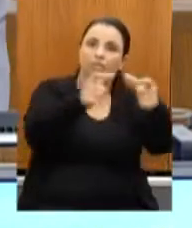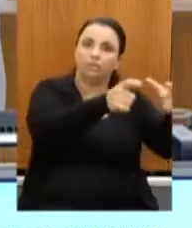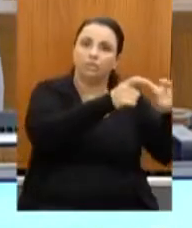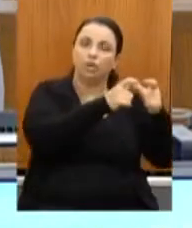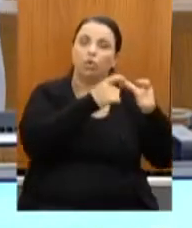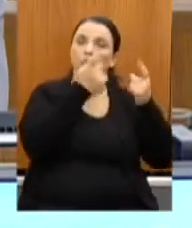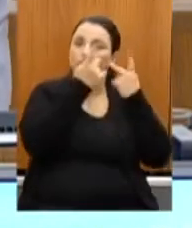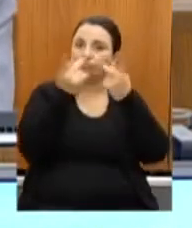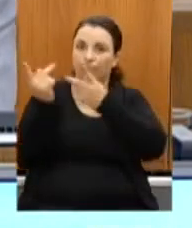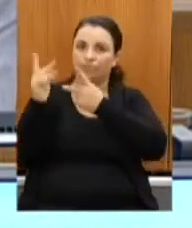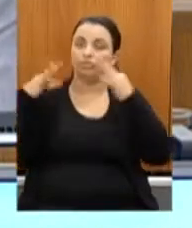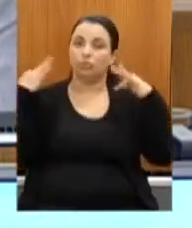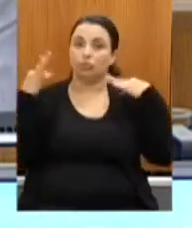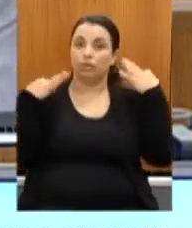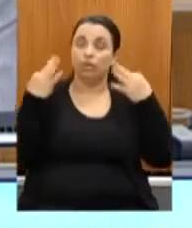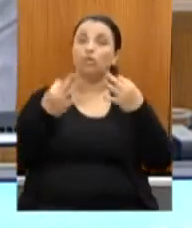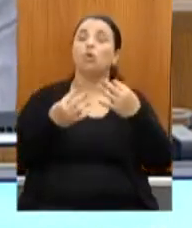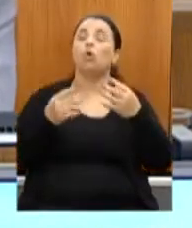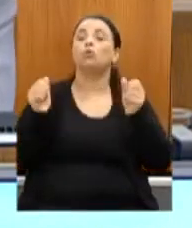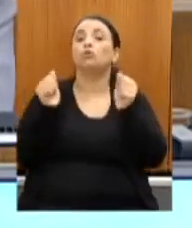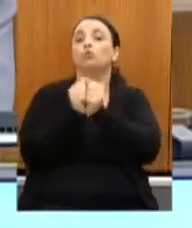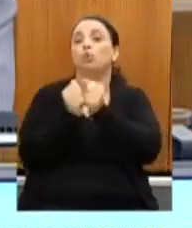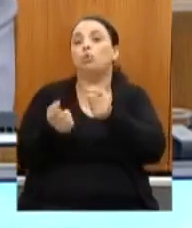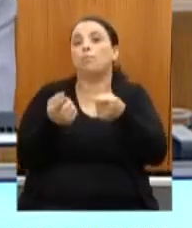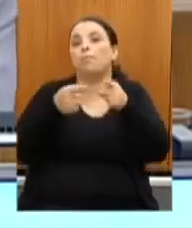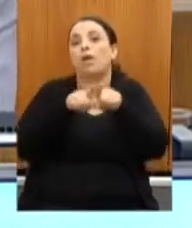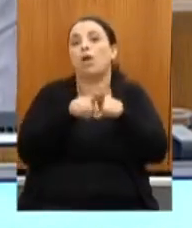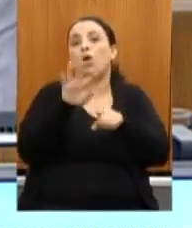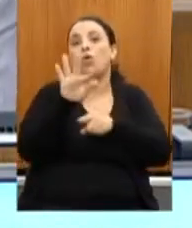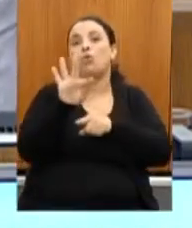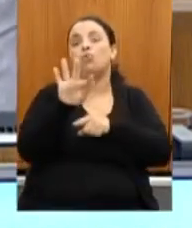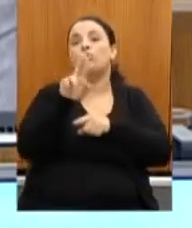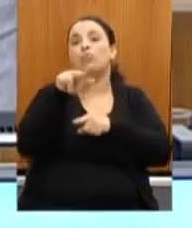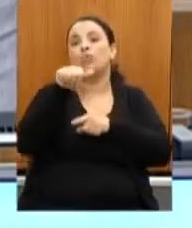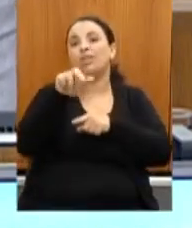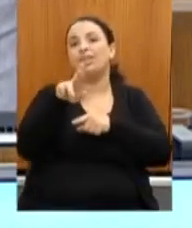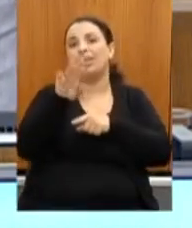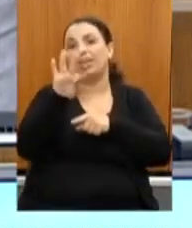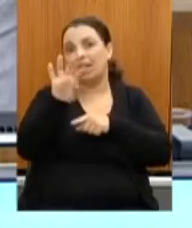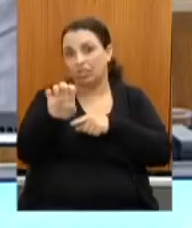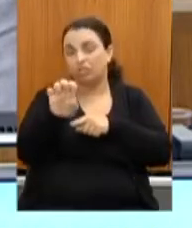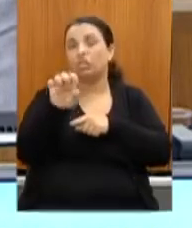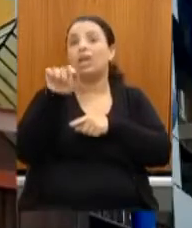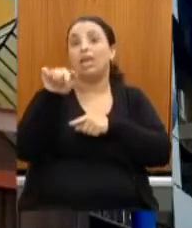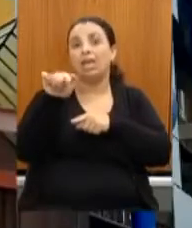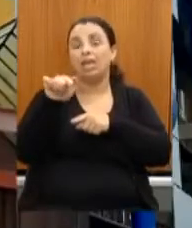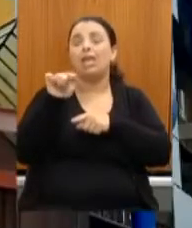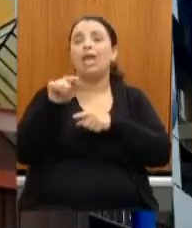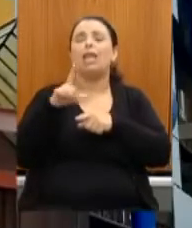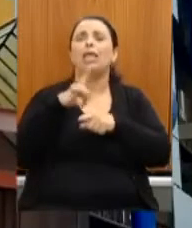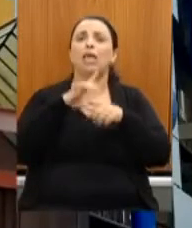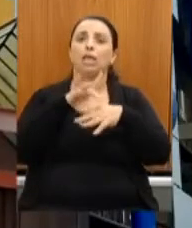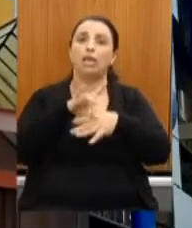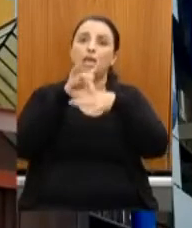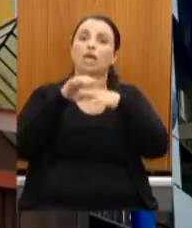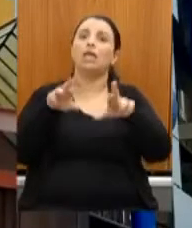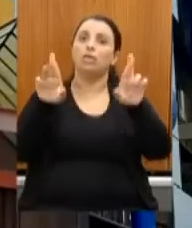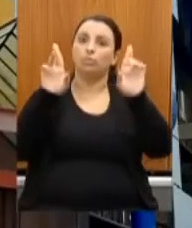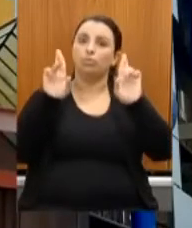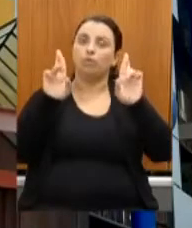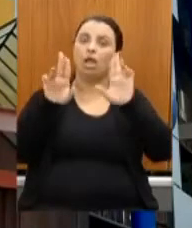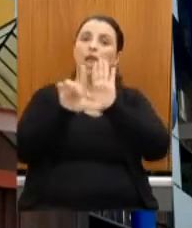Fundação Nacional da Arte que ocupa agora a Rainha da Sucata e é a Funarte que cuida da Lei Rouanet. Então, outra